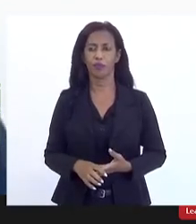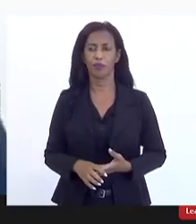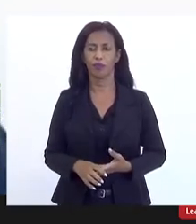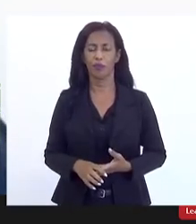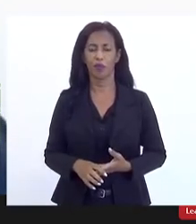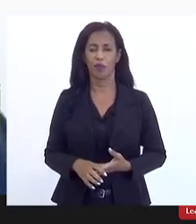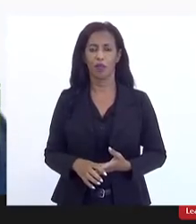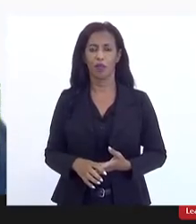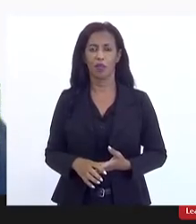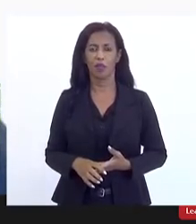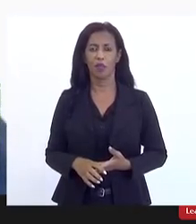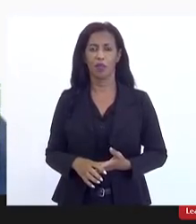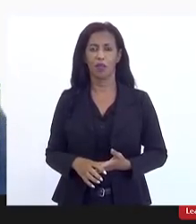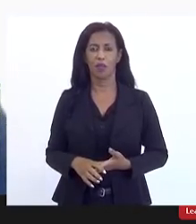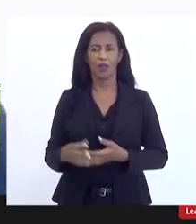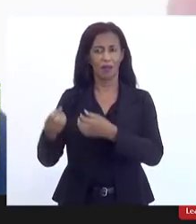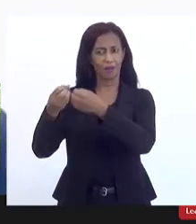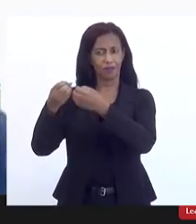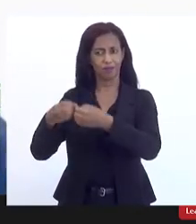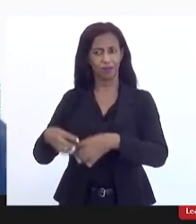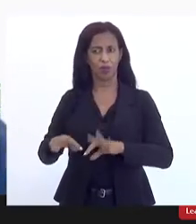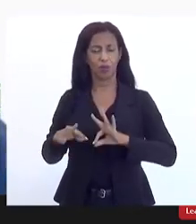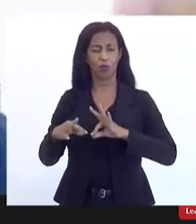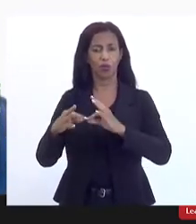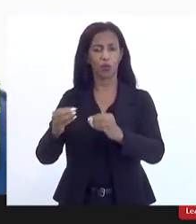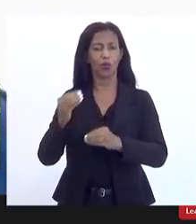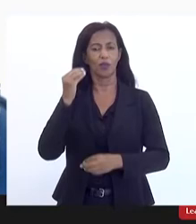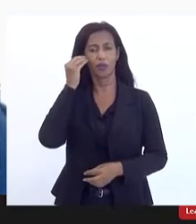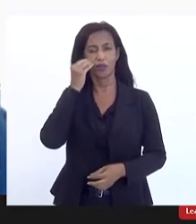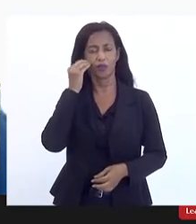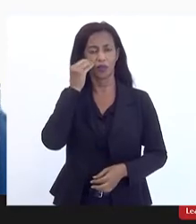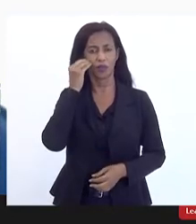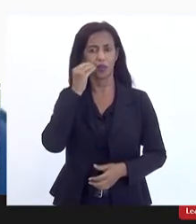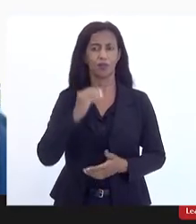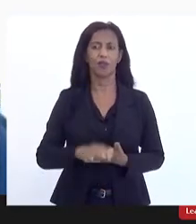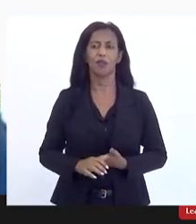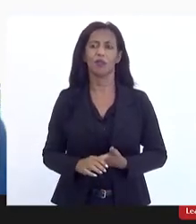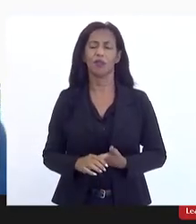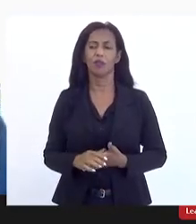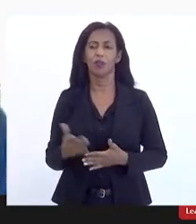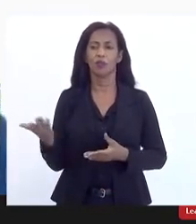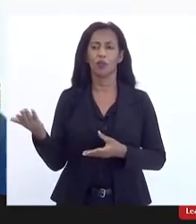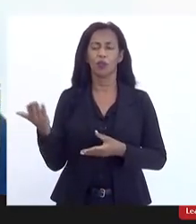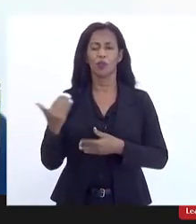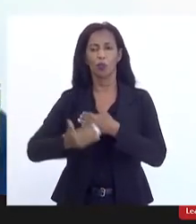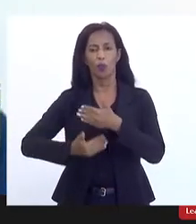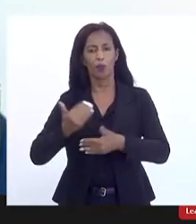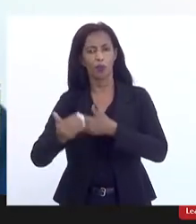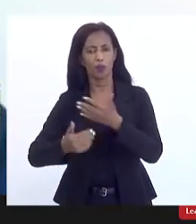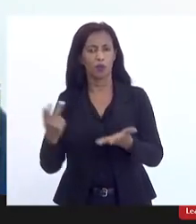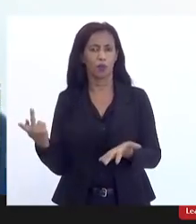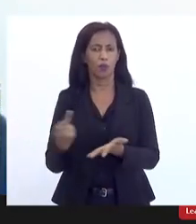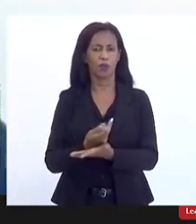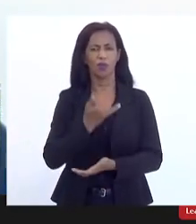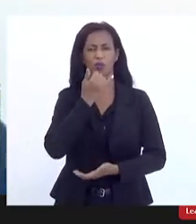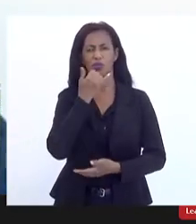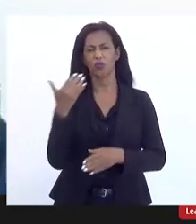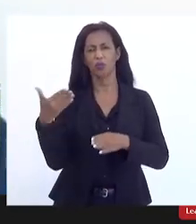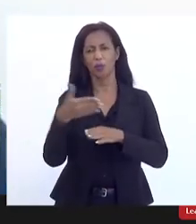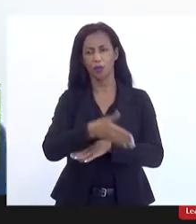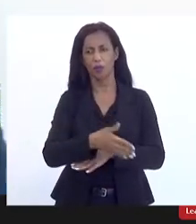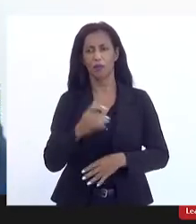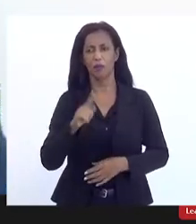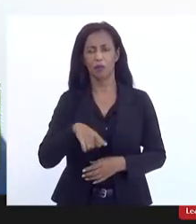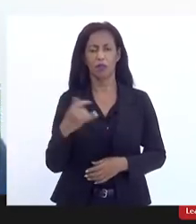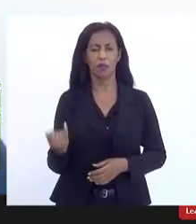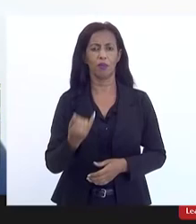castrou terminou com qualquer tipo de expectativa da correria do processo da forma que foi feita desculpa a intervenção mas é